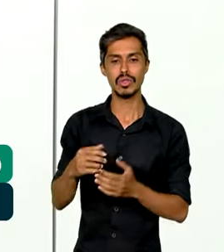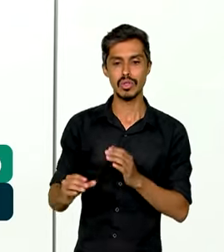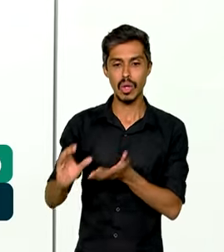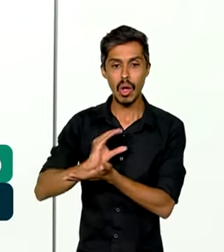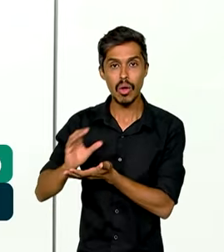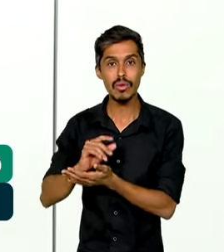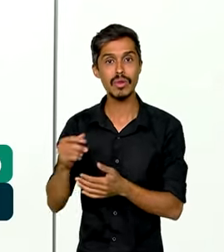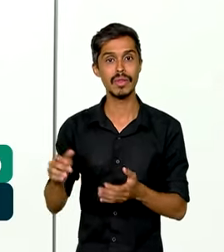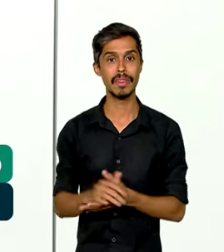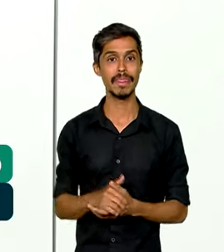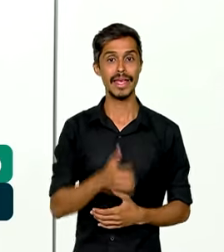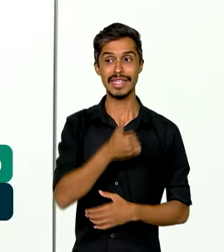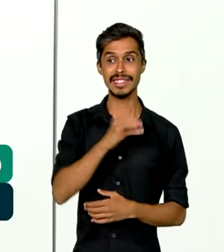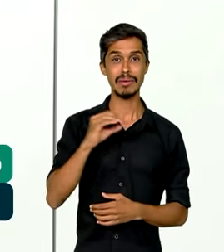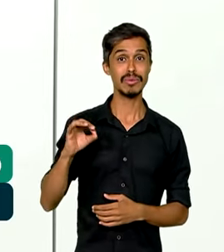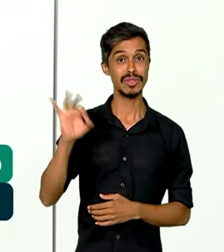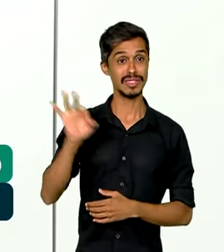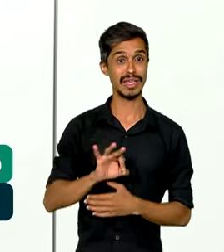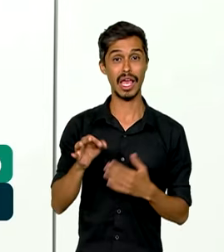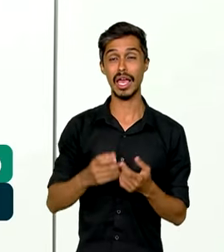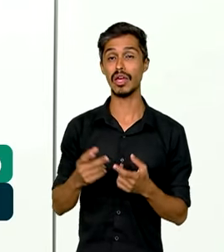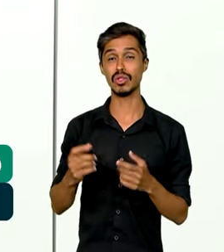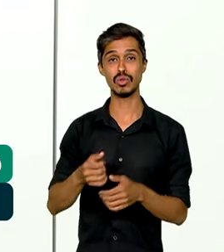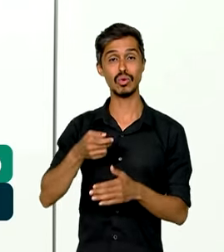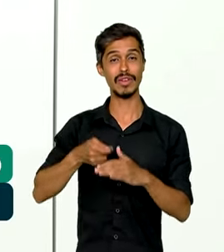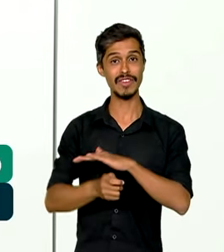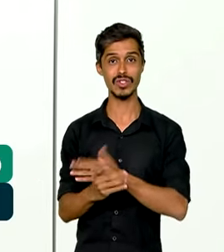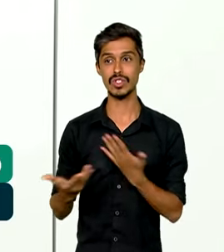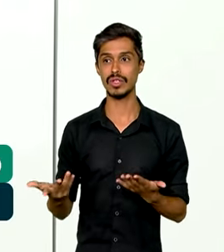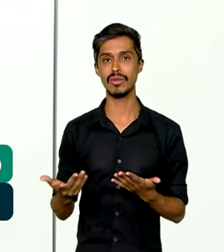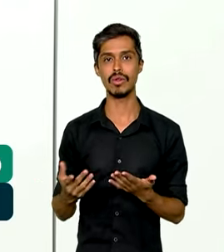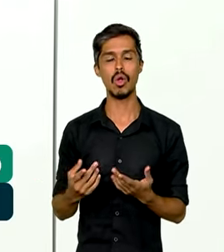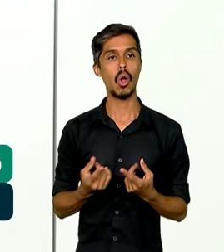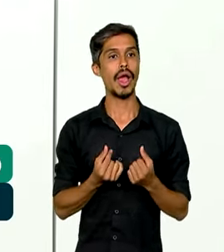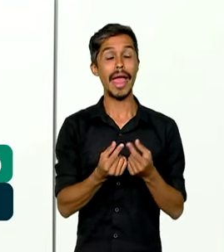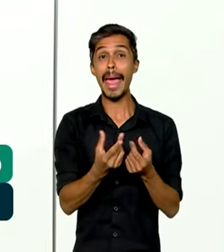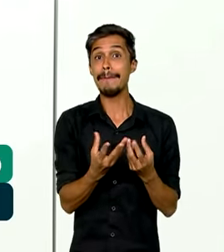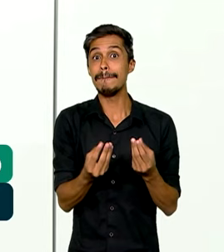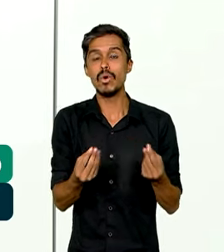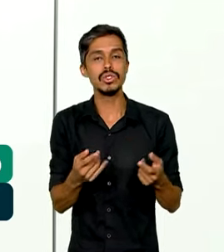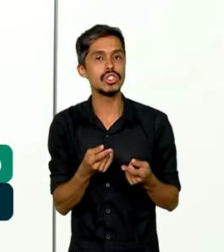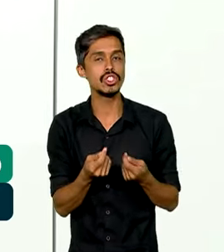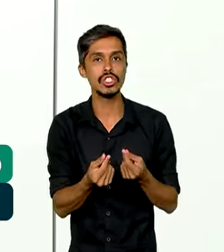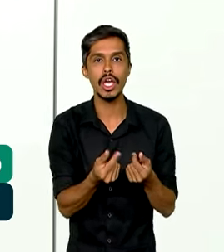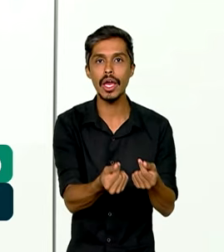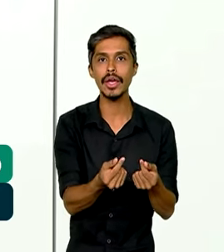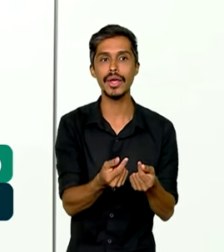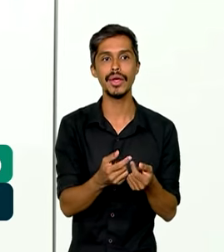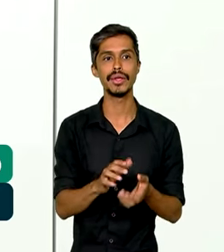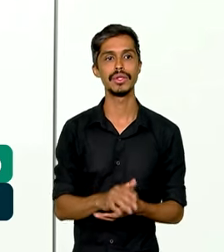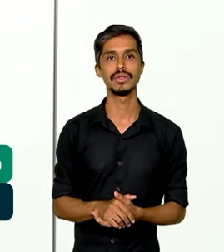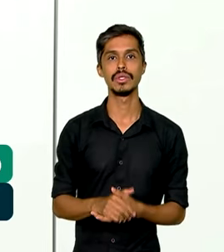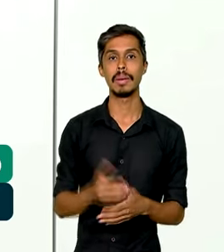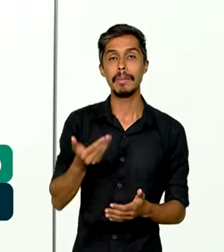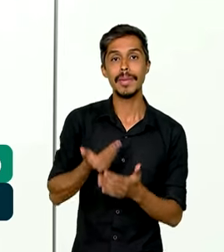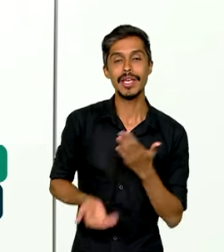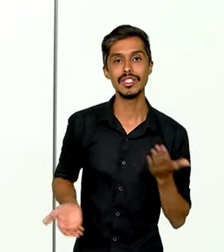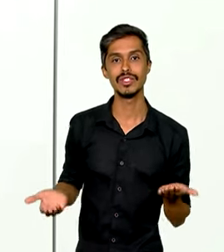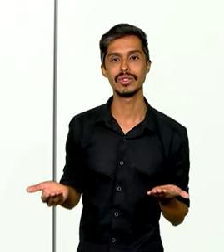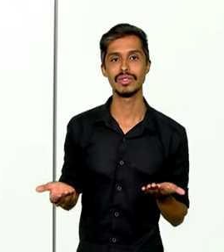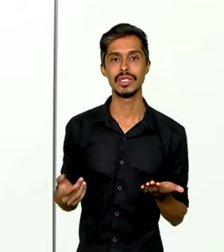100% capitalizado. O pessoal fala, não, é muito dinheiro que a União vai pôr no Fundo de Desenvolvimento Regional.